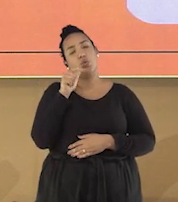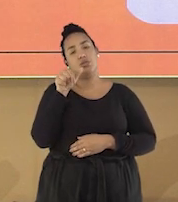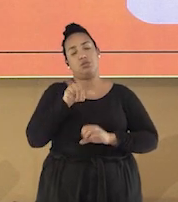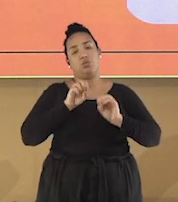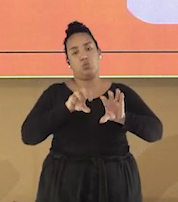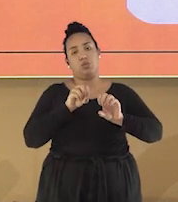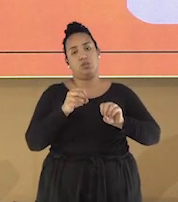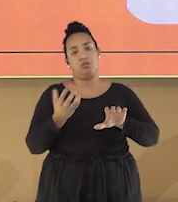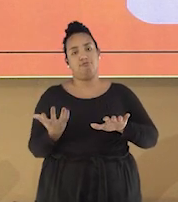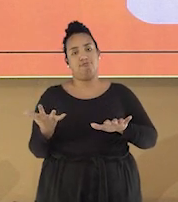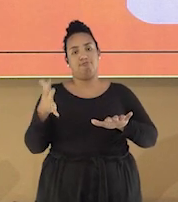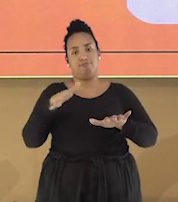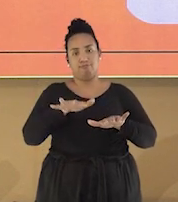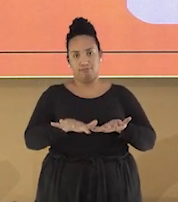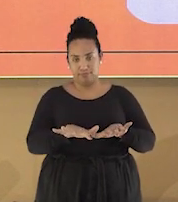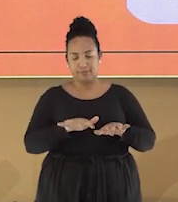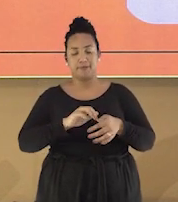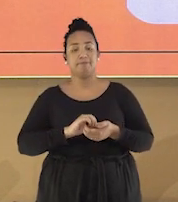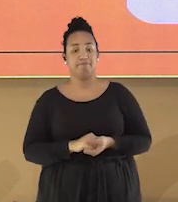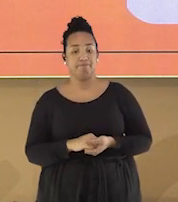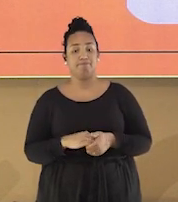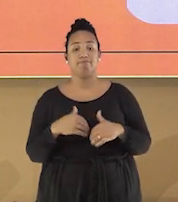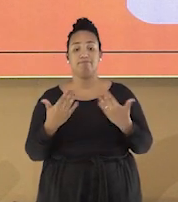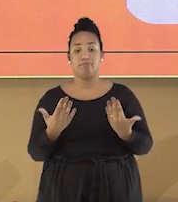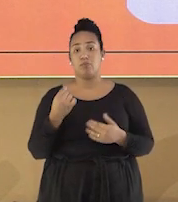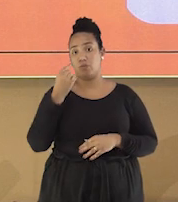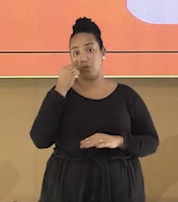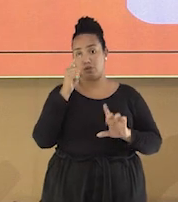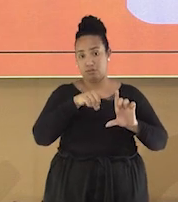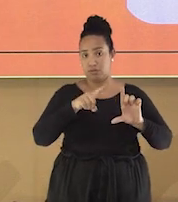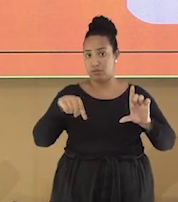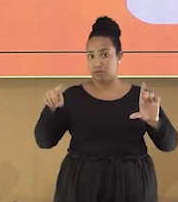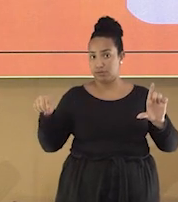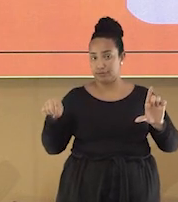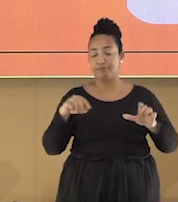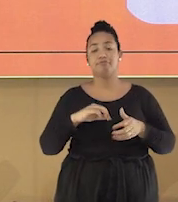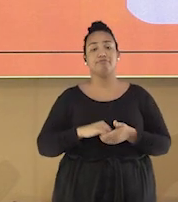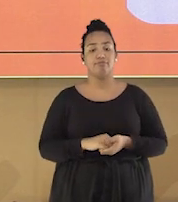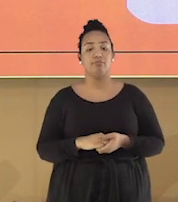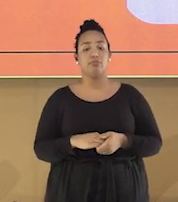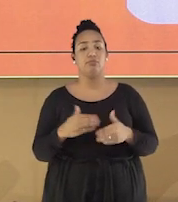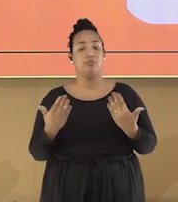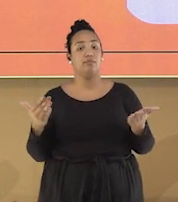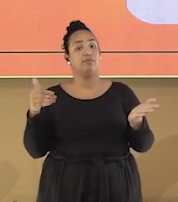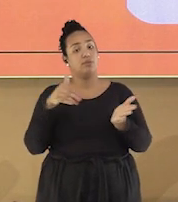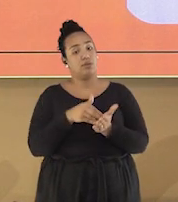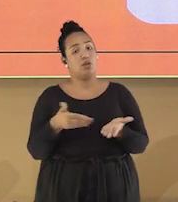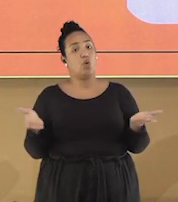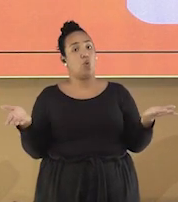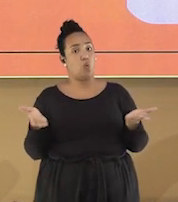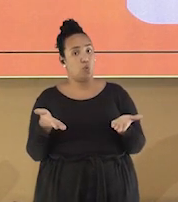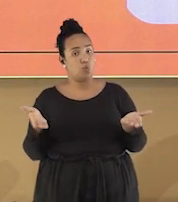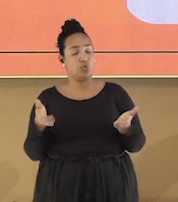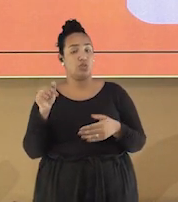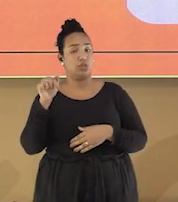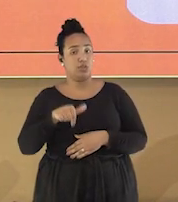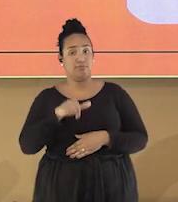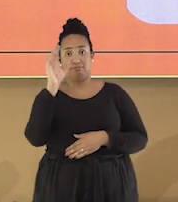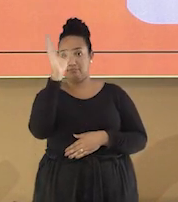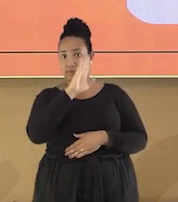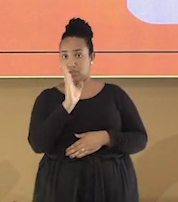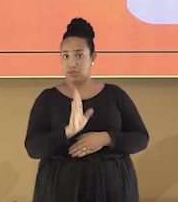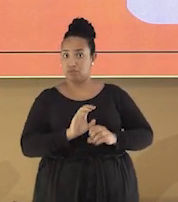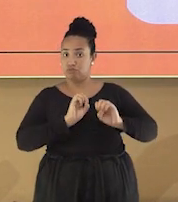inclusiva no país. Como podemos ver nesse gráfico, até mesmo nos dias atuais, o nível de instrução no